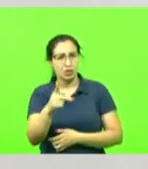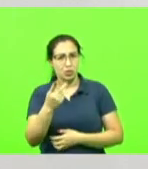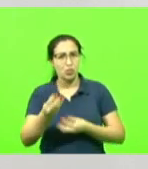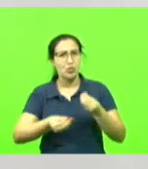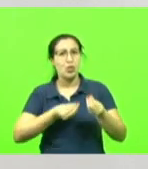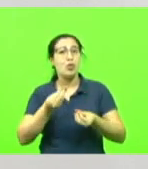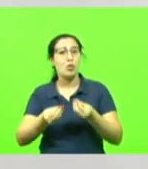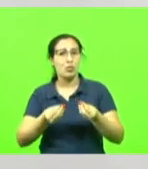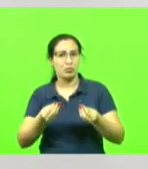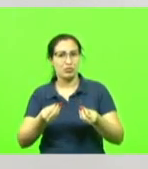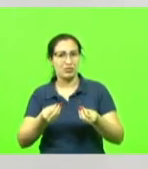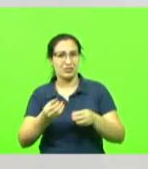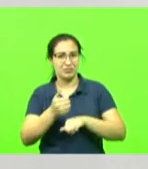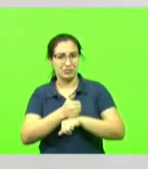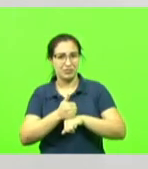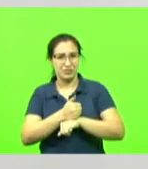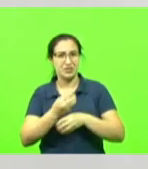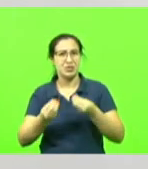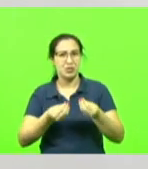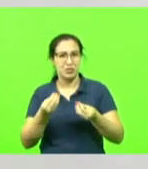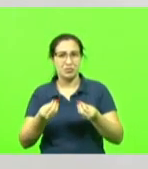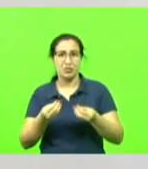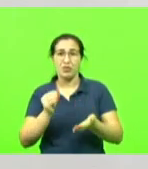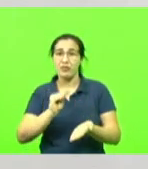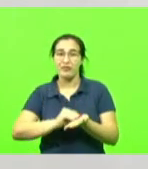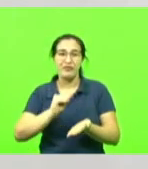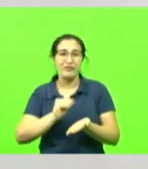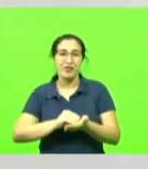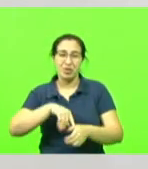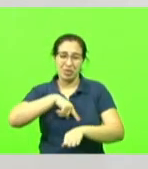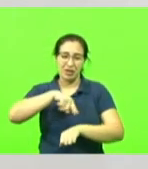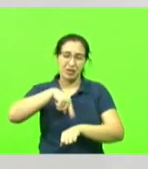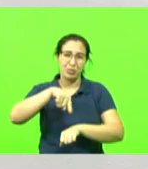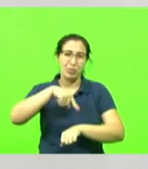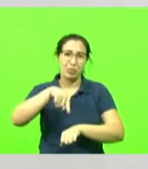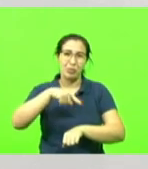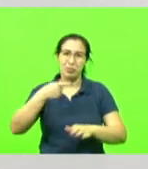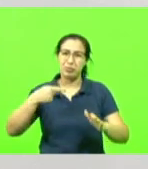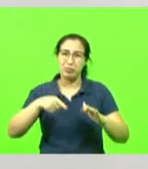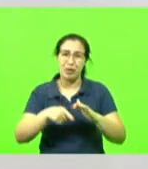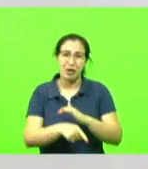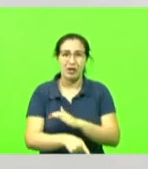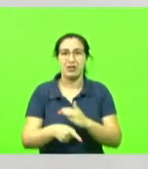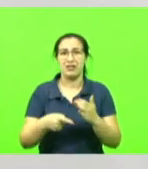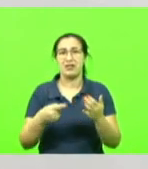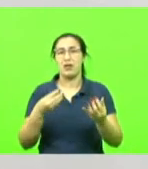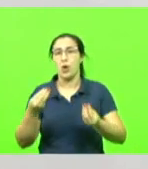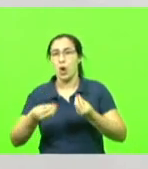Me faltaria ali mais de uma hora para contar quais são as desmazelas da profissão.